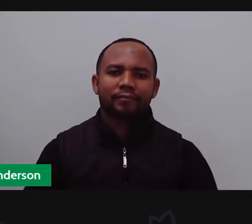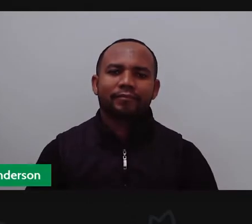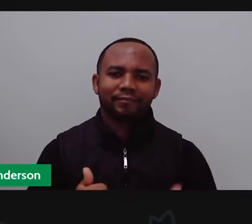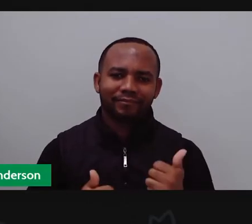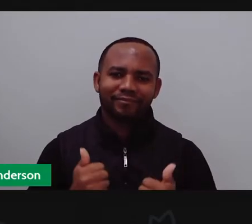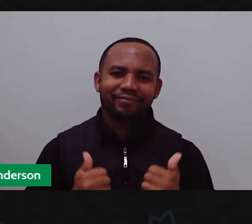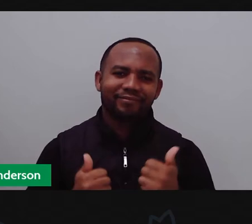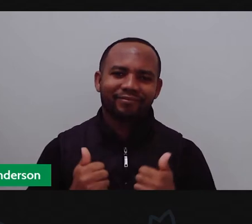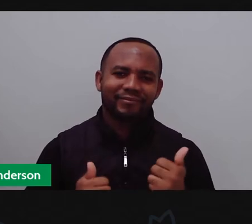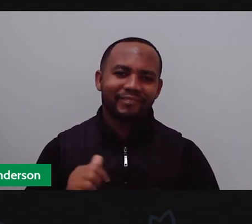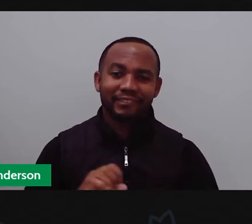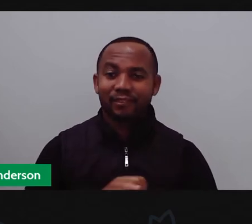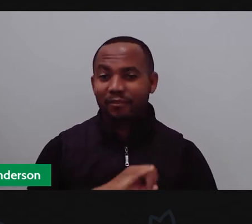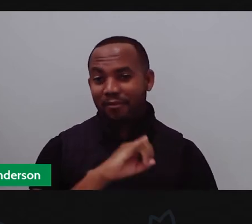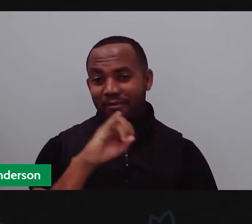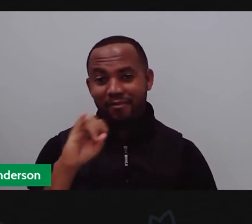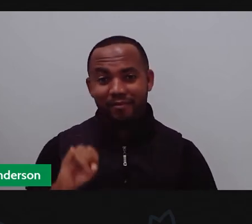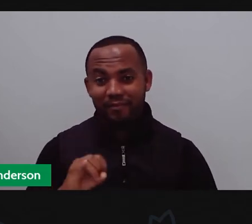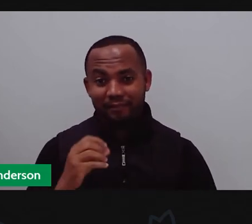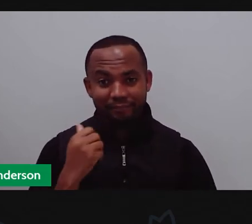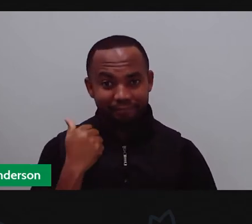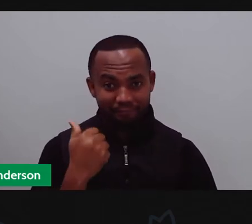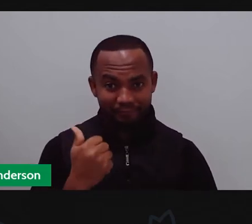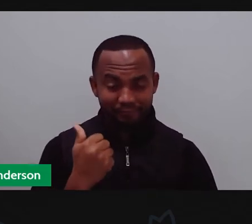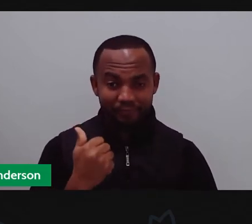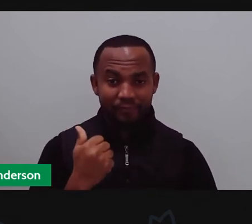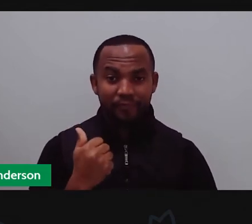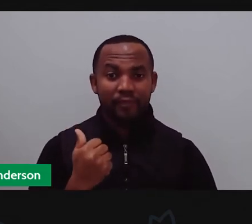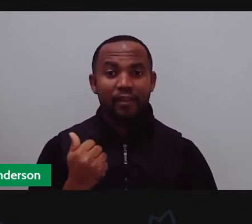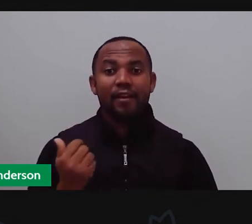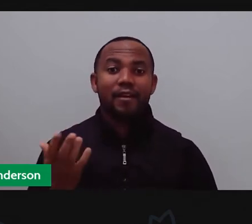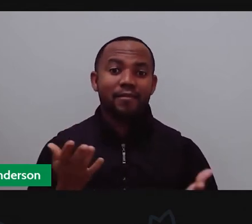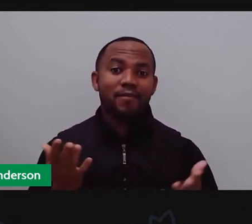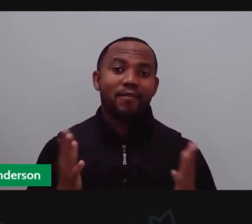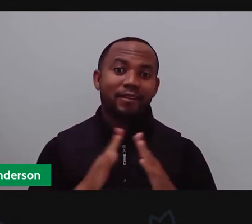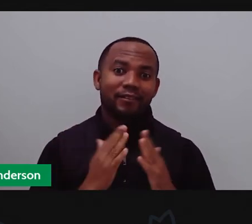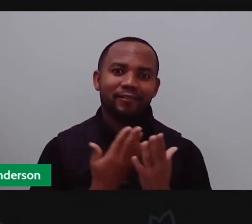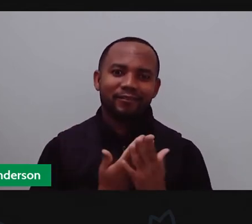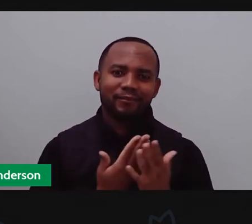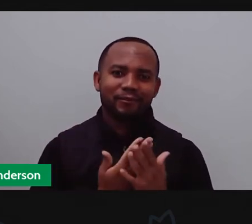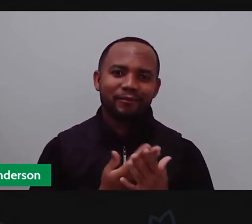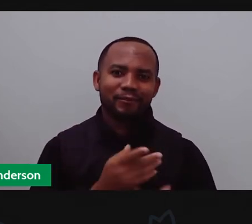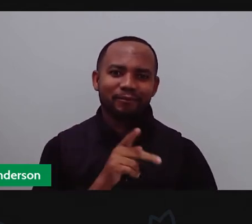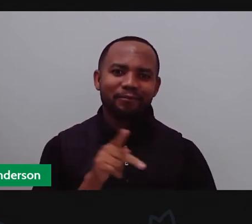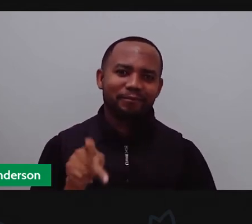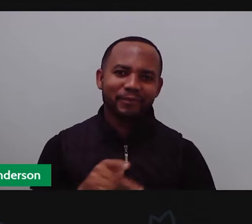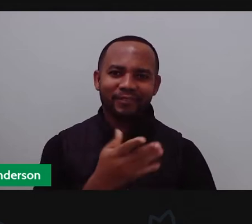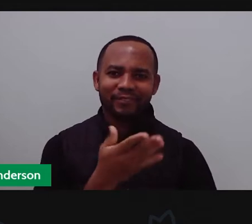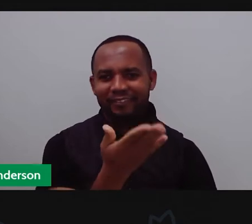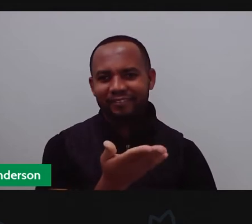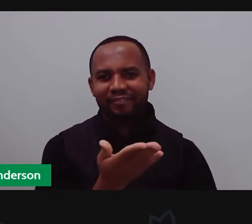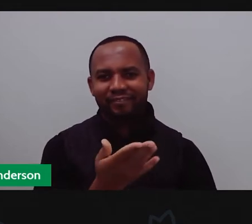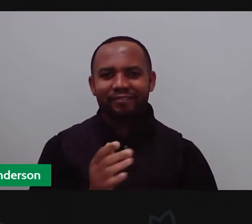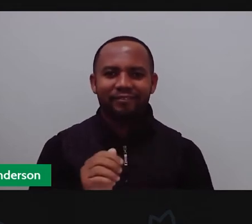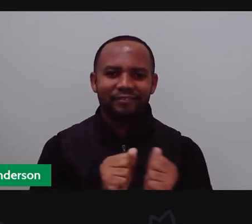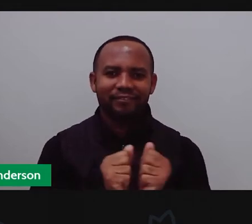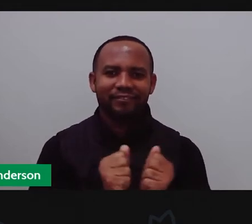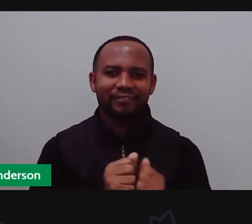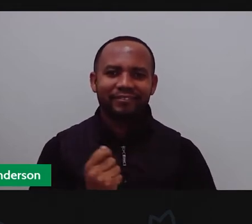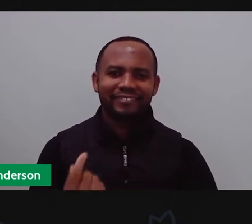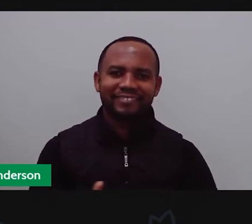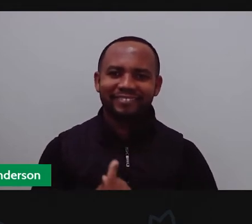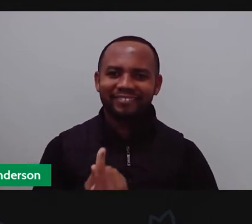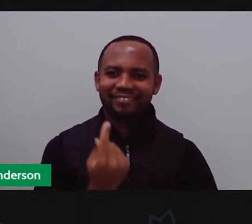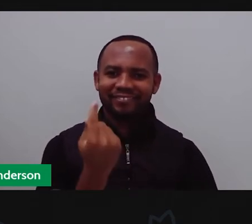Olá, meus amores! Mais uma aula de Pró Maria Anderson aqui com vocês, né?